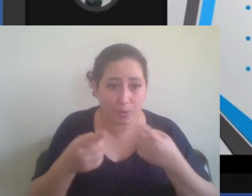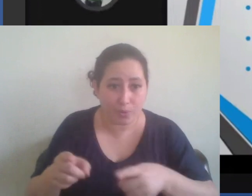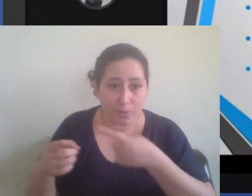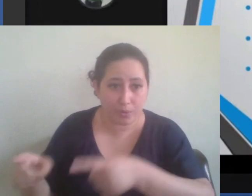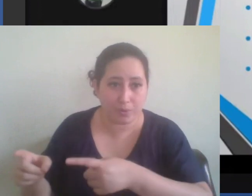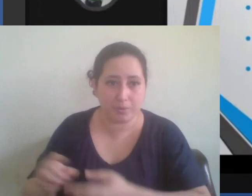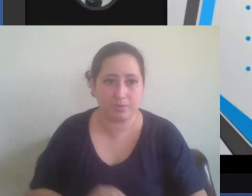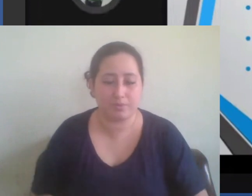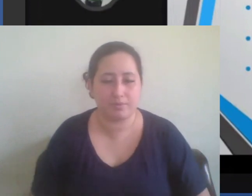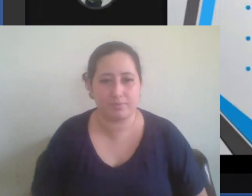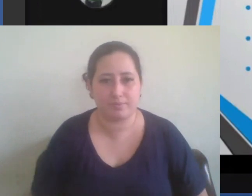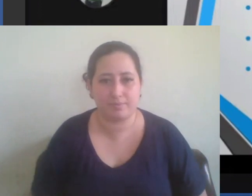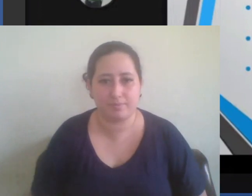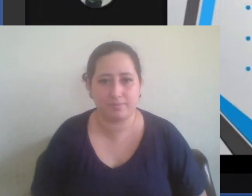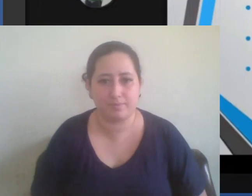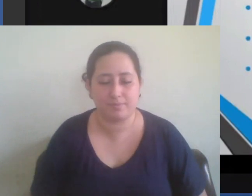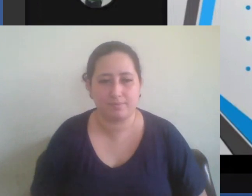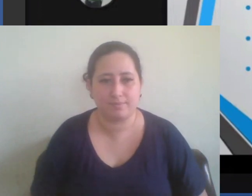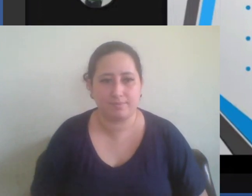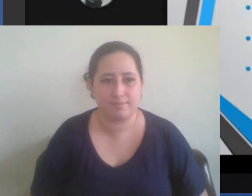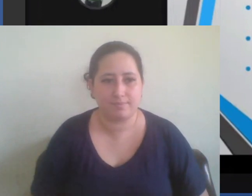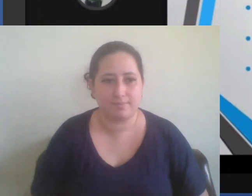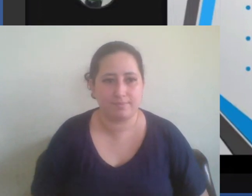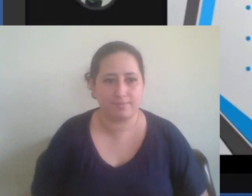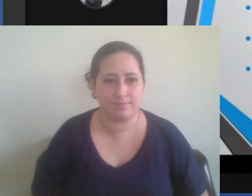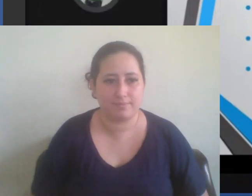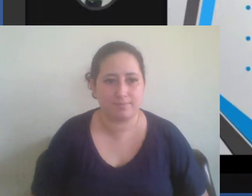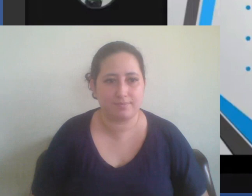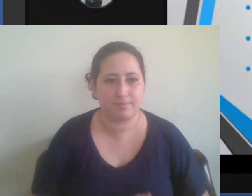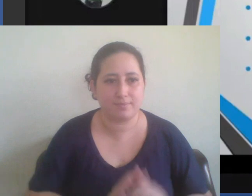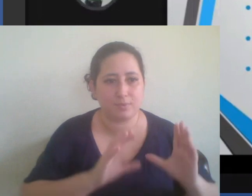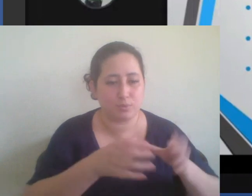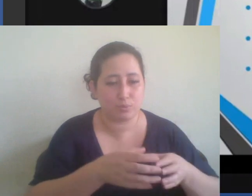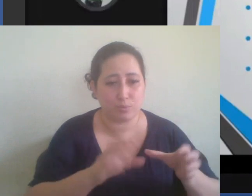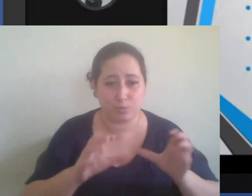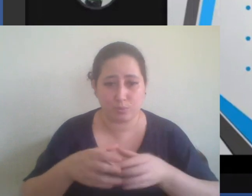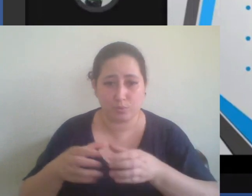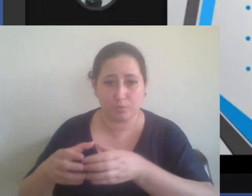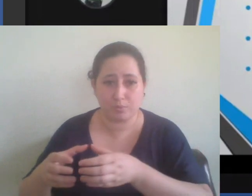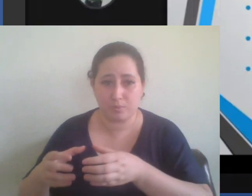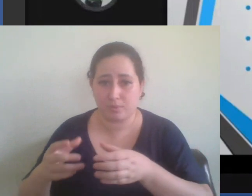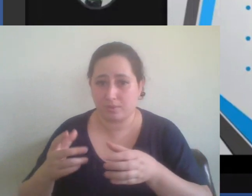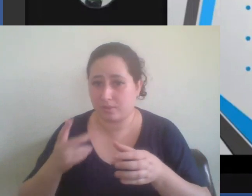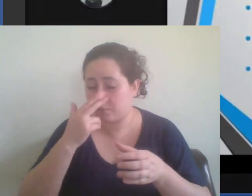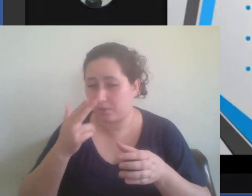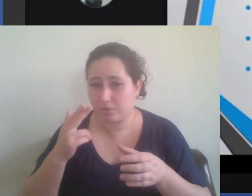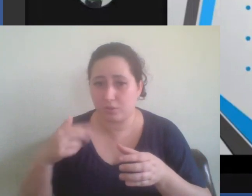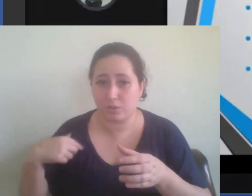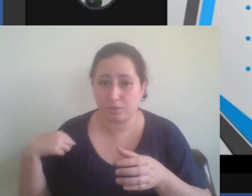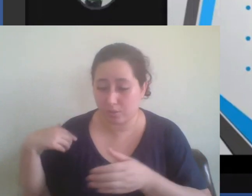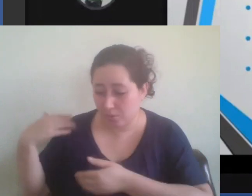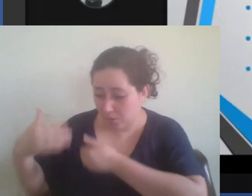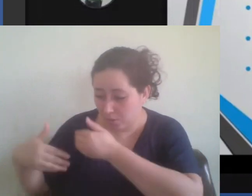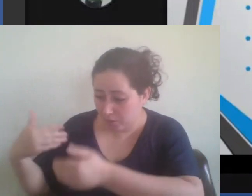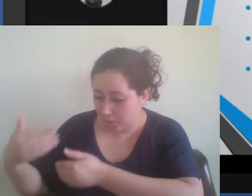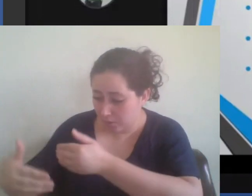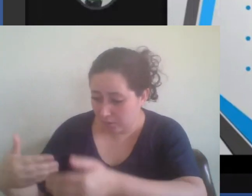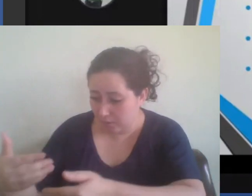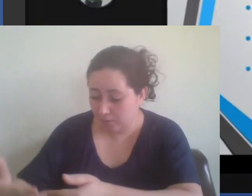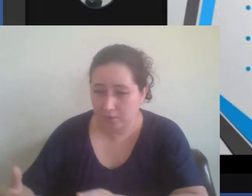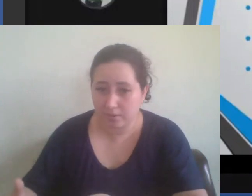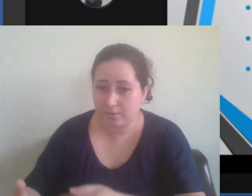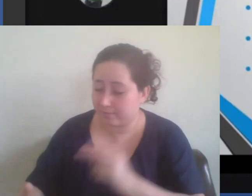por grupos que não consideram toda essa trajetória que falamos mais um